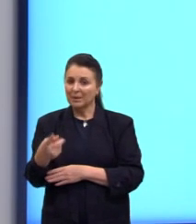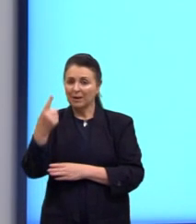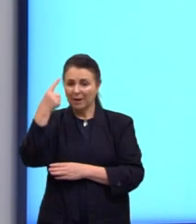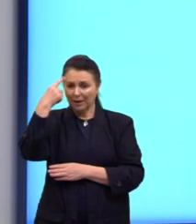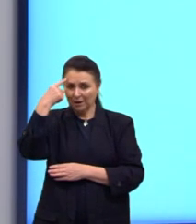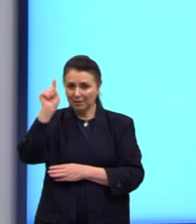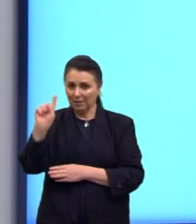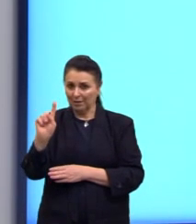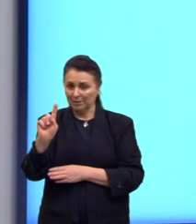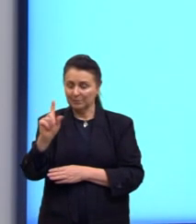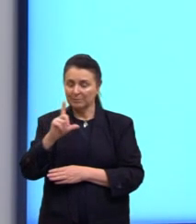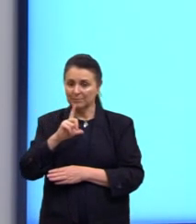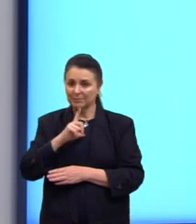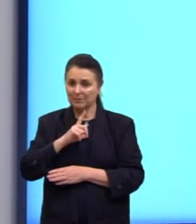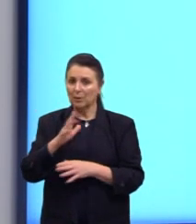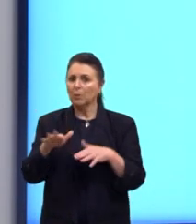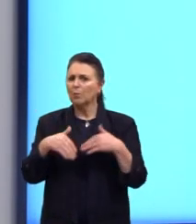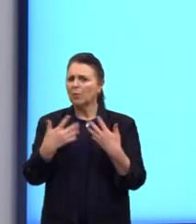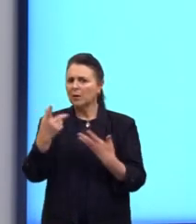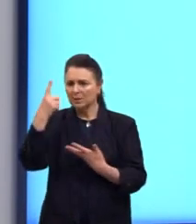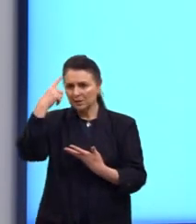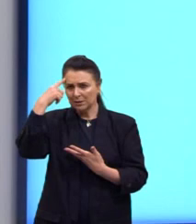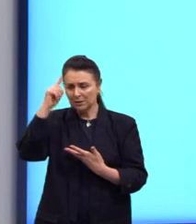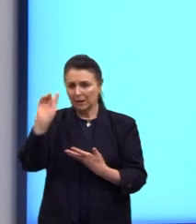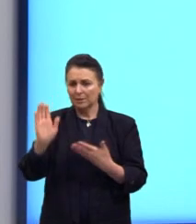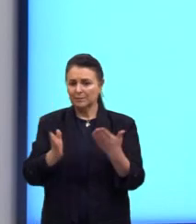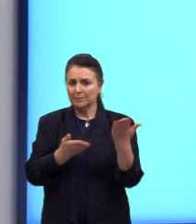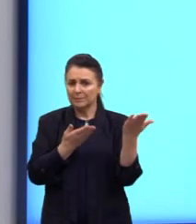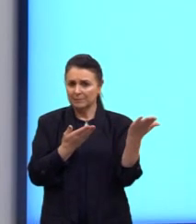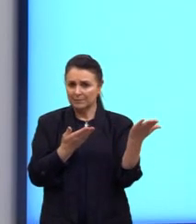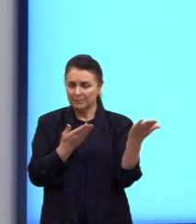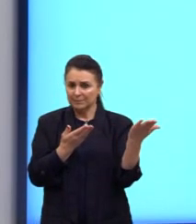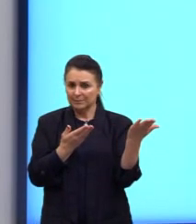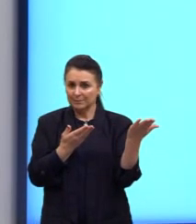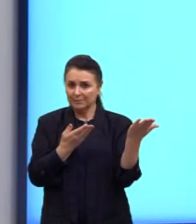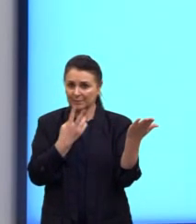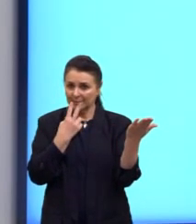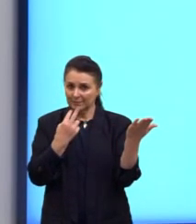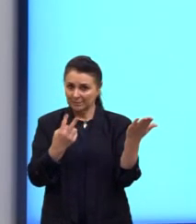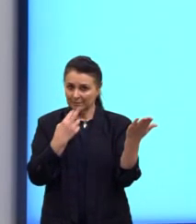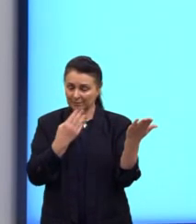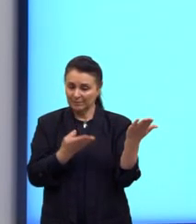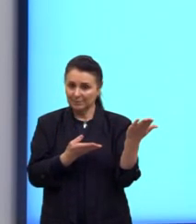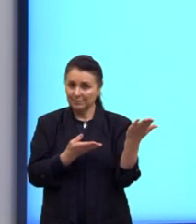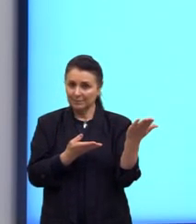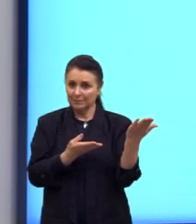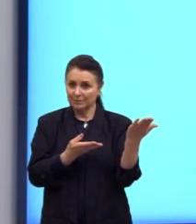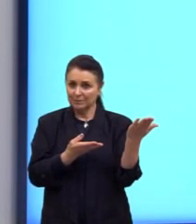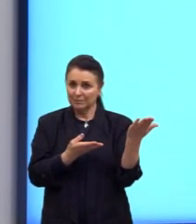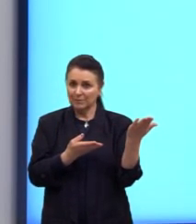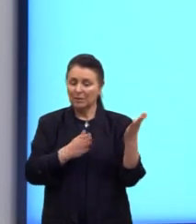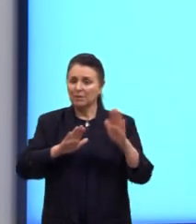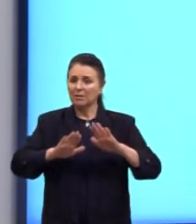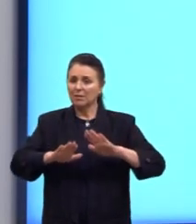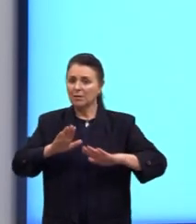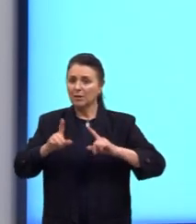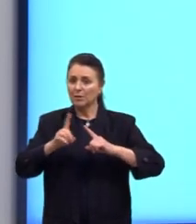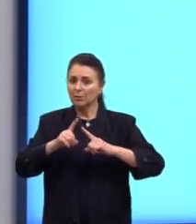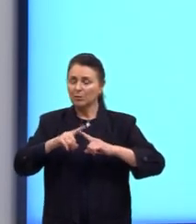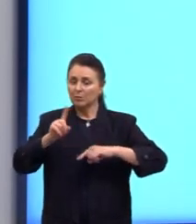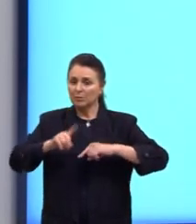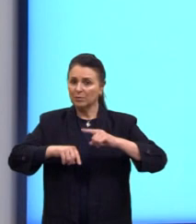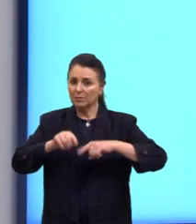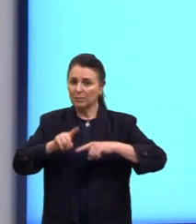ideias. Então, vamos ver o que que diz ali. Depending on the type of material you would like to read, dependendo do tipo de